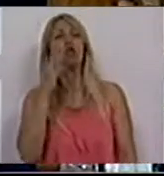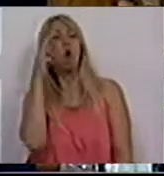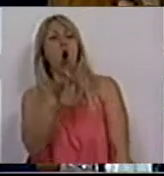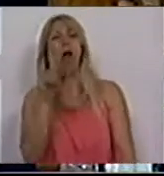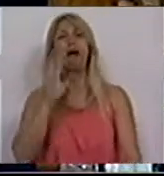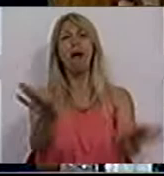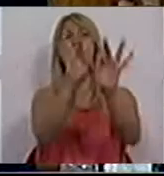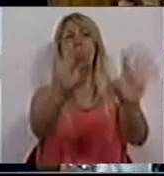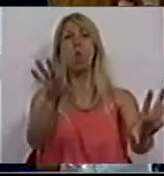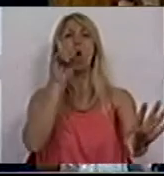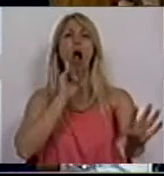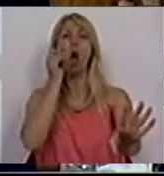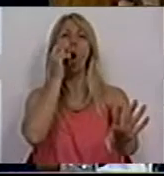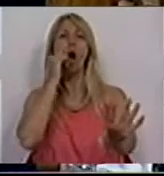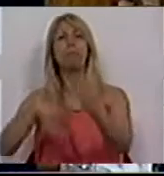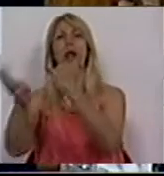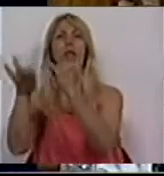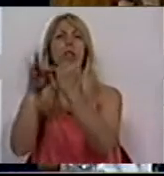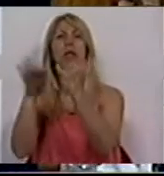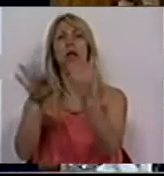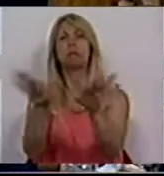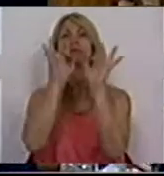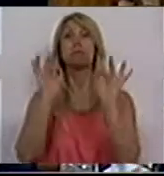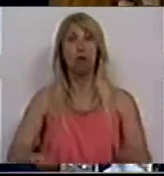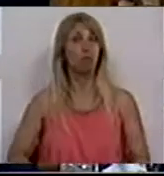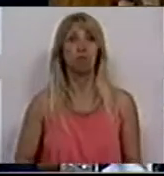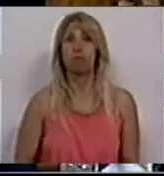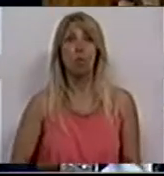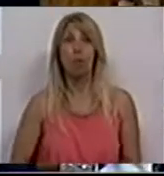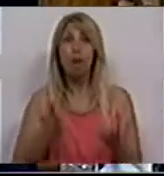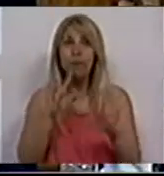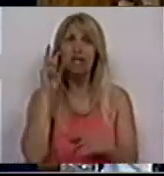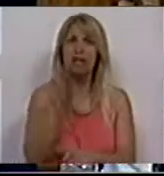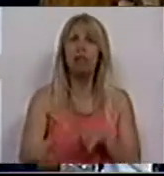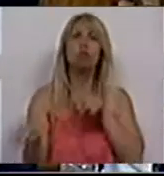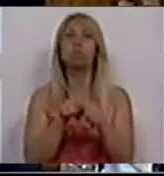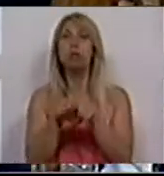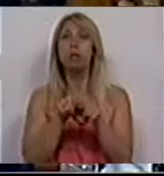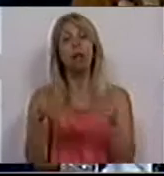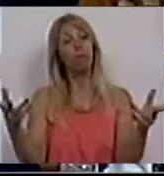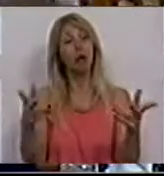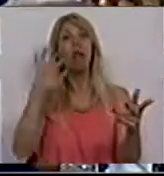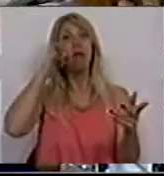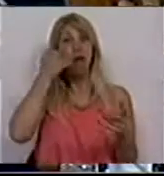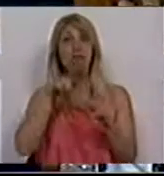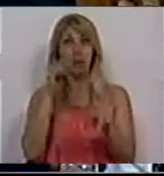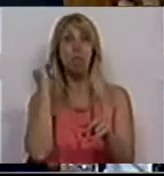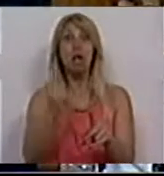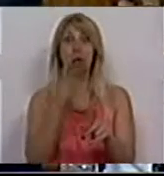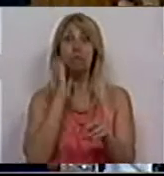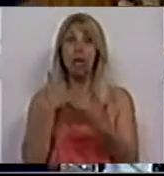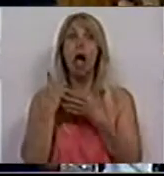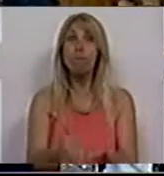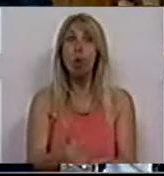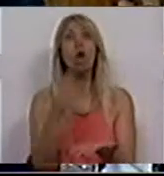aos homens e isto tem que ser assumido politicamente. E as vítimas destes crimes devem ser apoiadas e vamos discutir os meios de apoio.